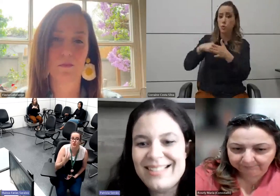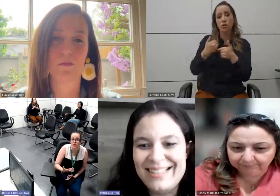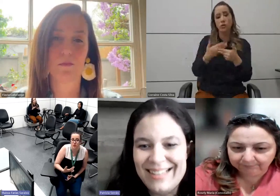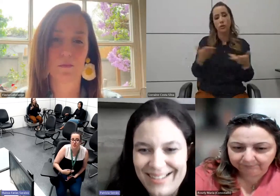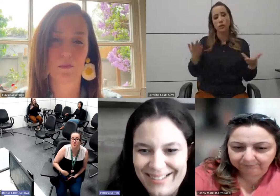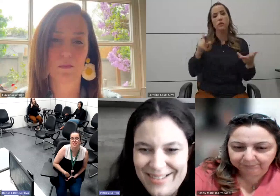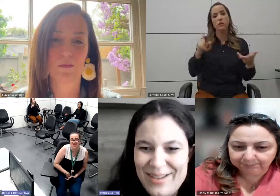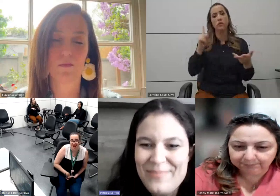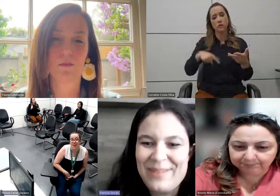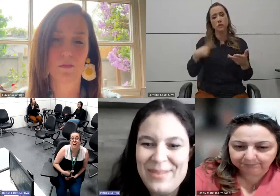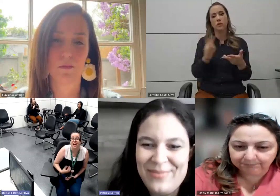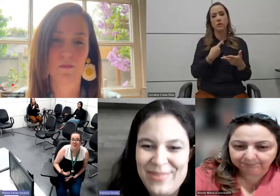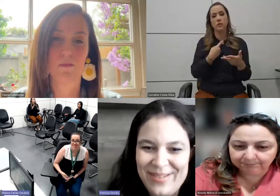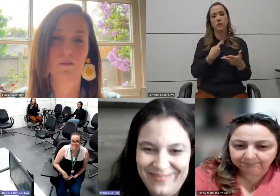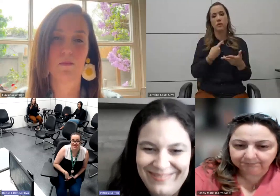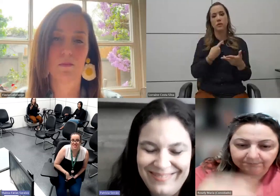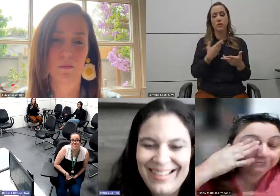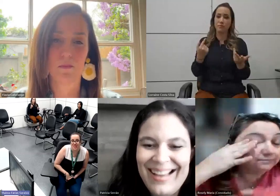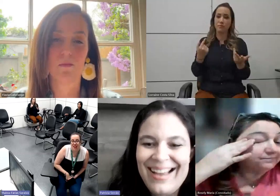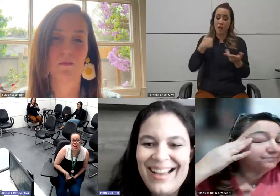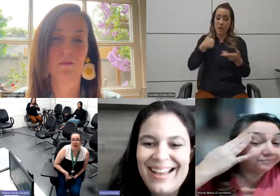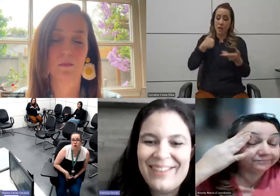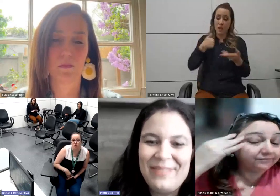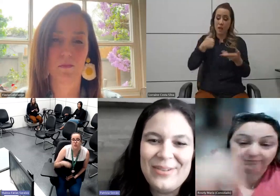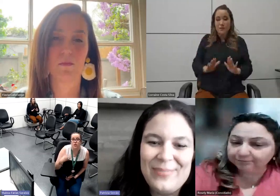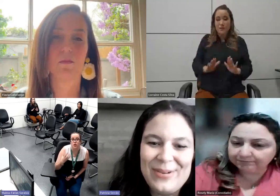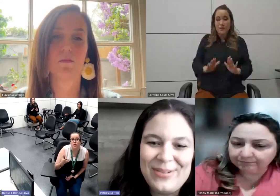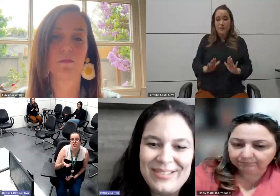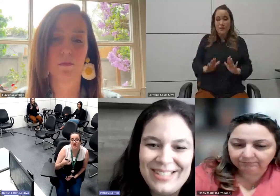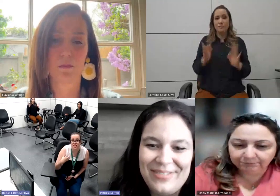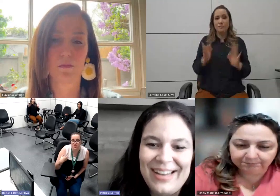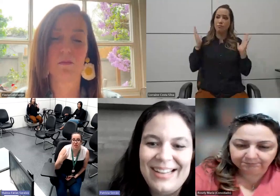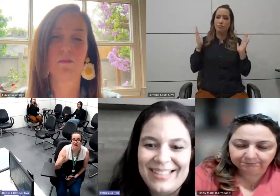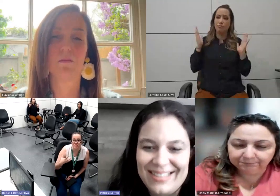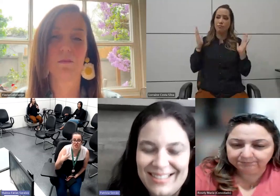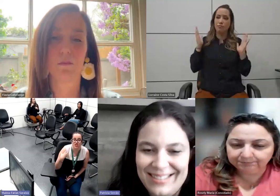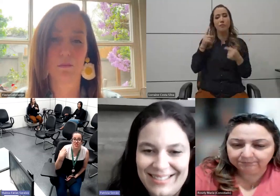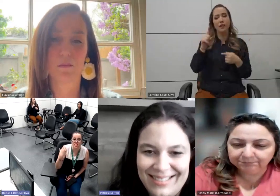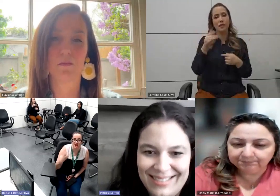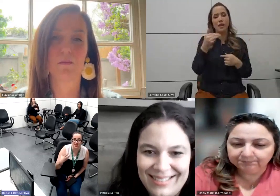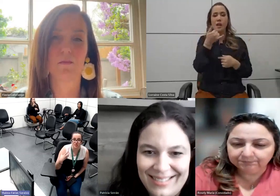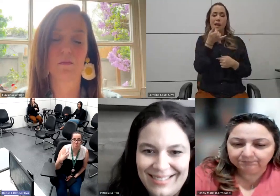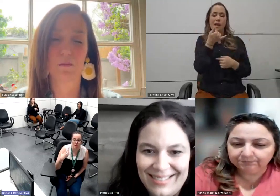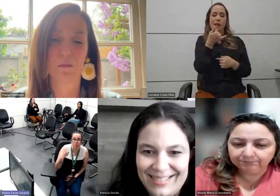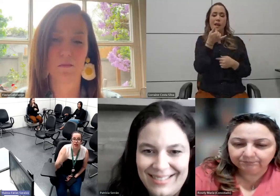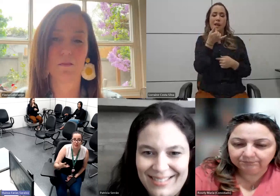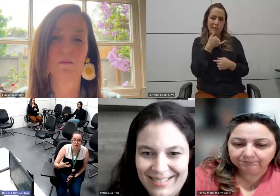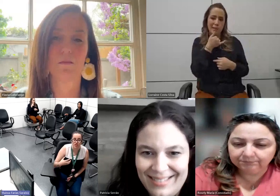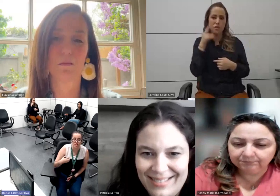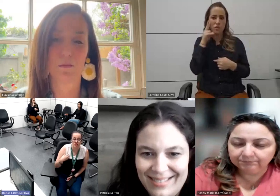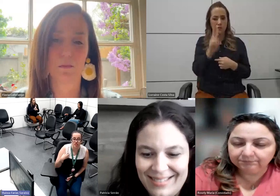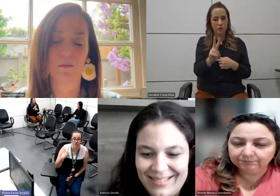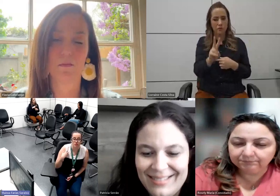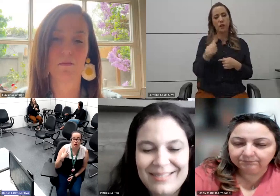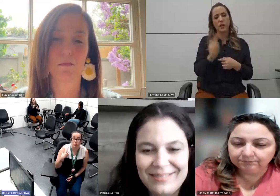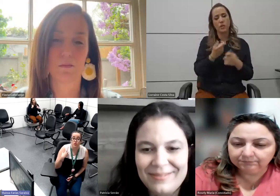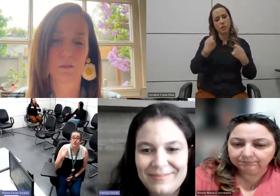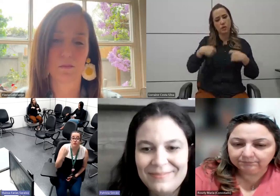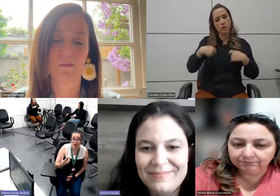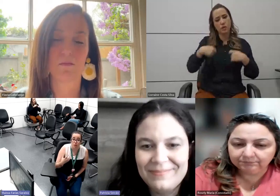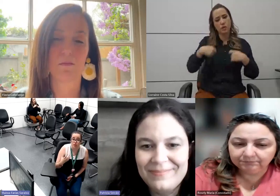Eu nasci assim, né? Para mim, a minha roupa é diferente. A ainda tem esse papel de